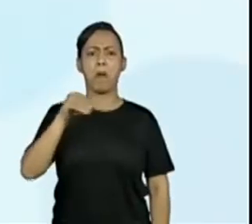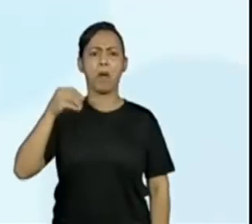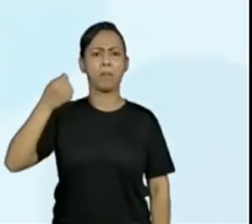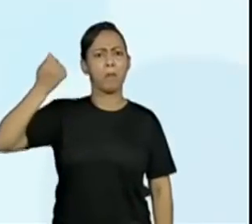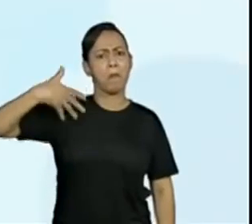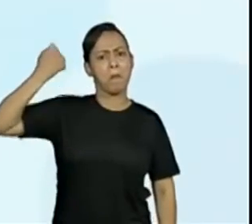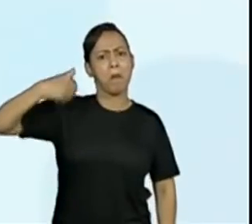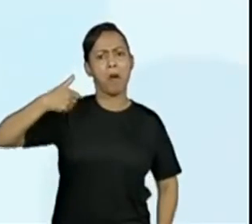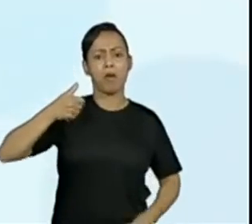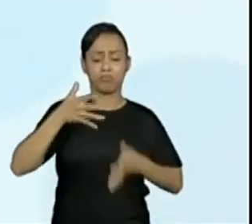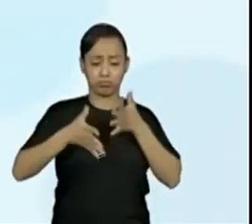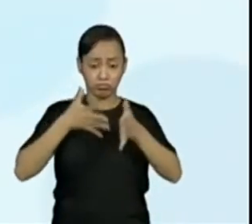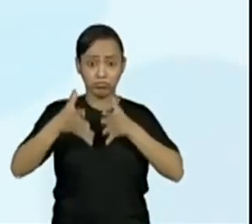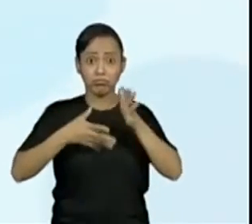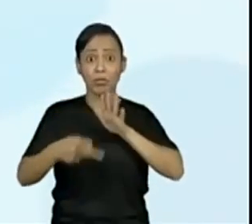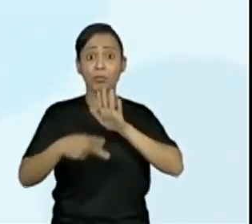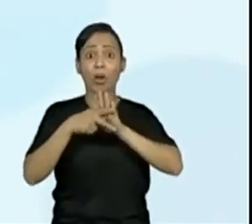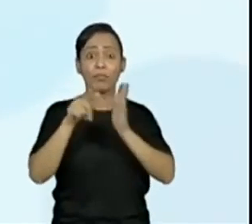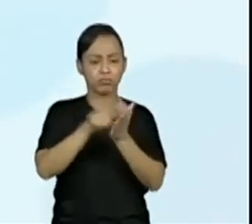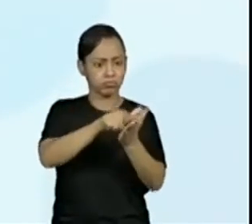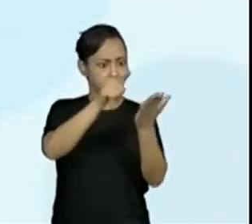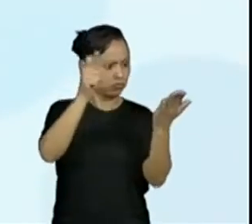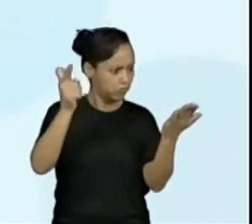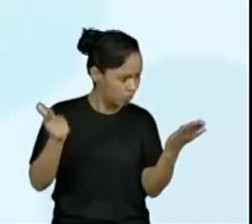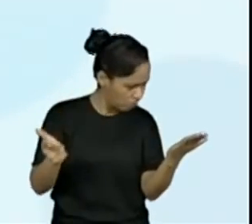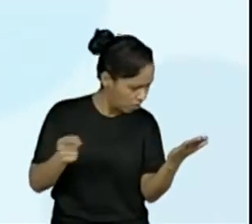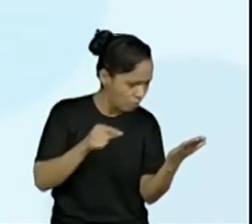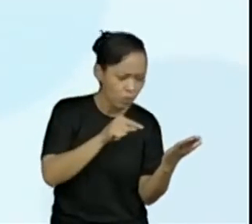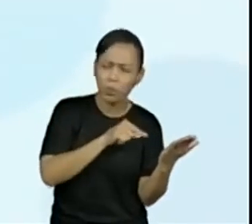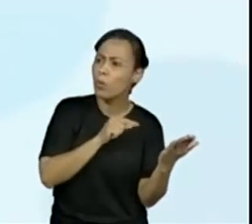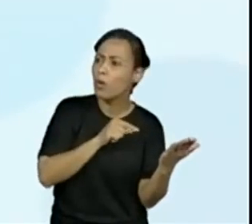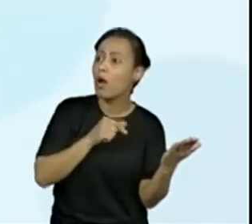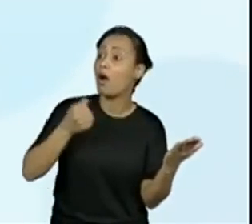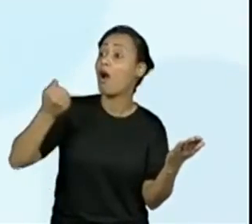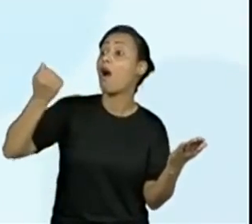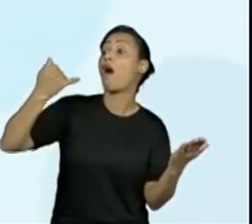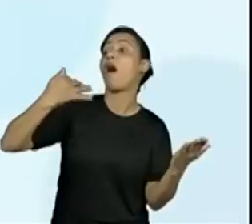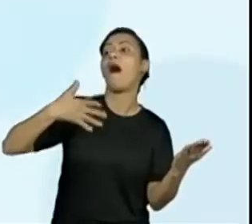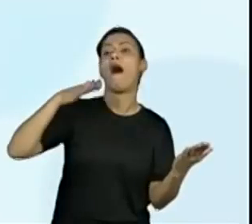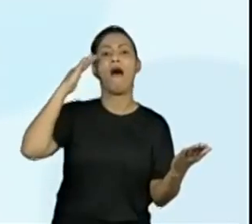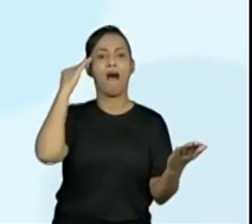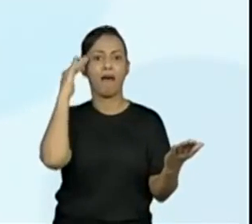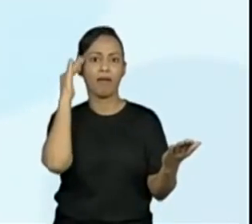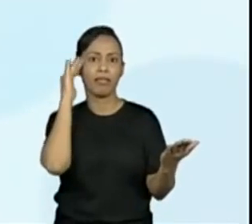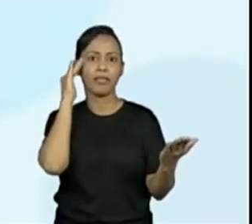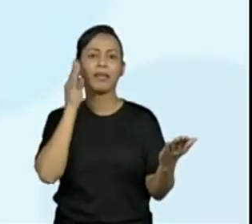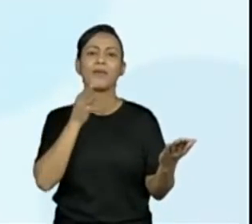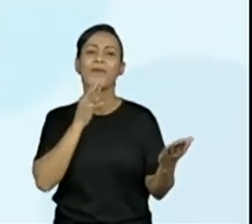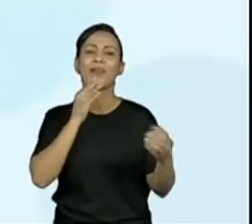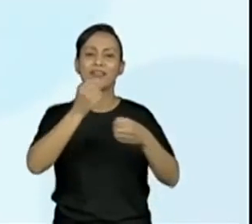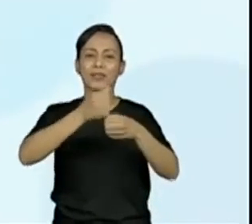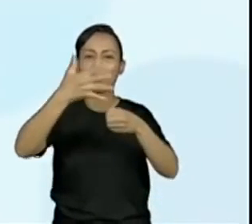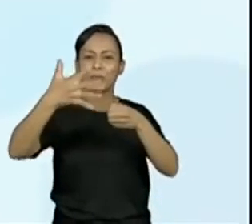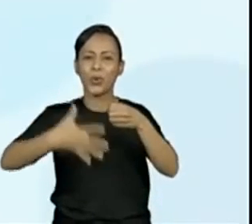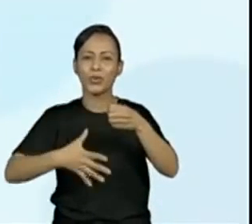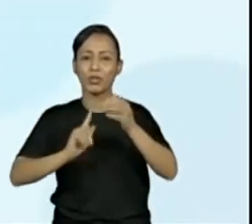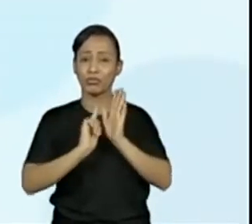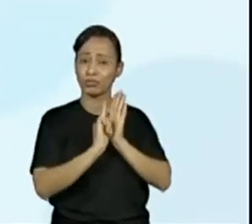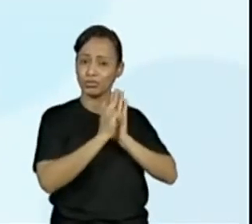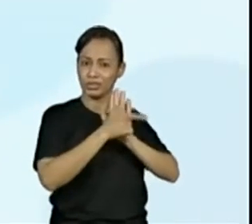para compor um jornal falado, considerando a situação de comunicação, tema-assunto, a estrutura composicional e o gênero.